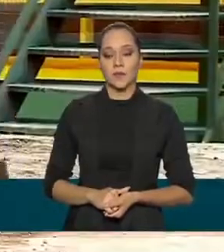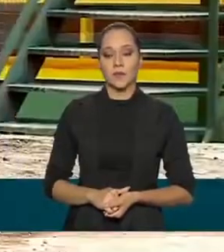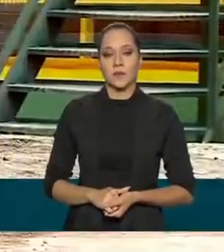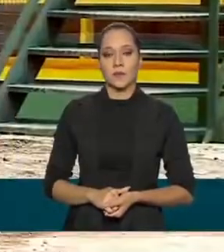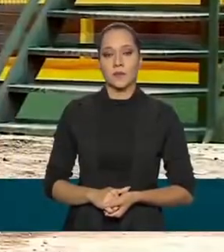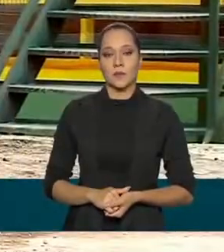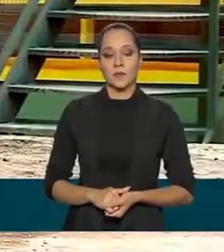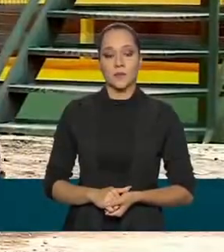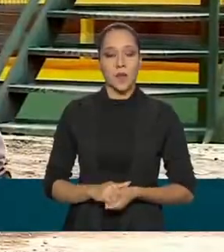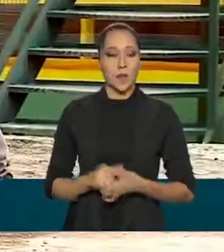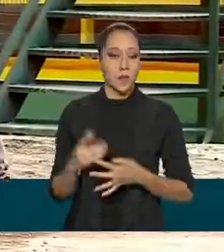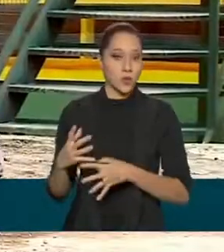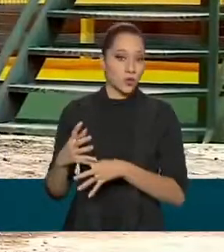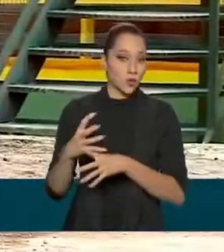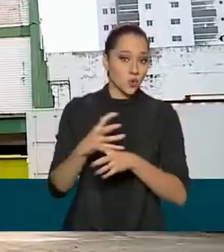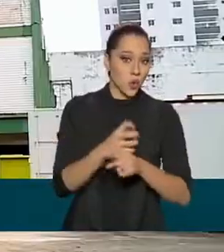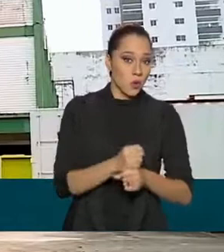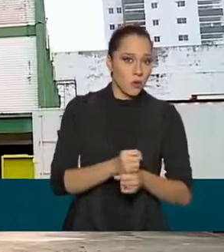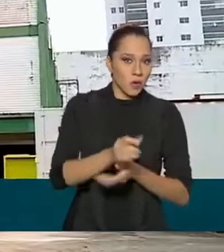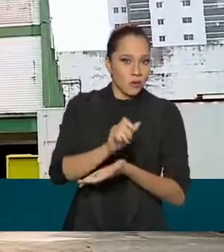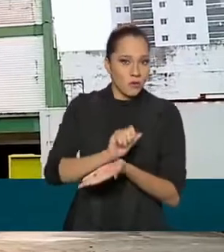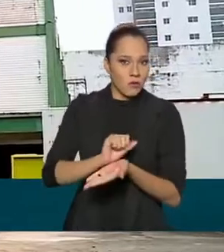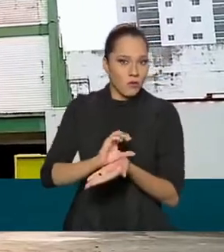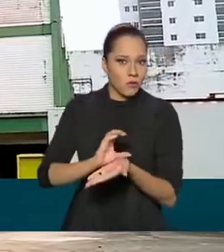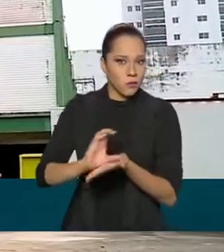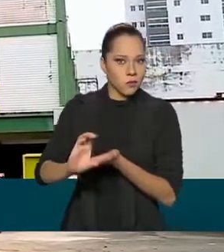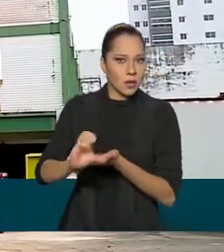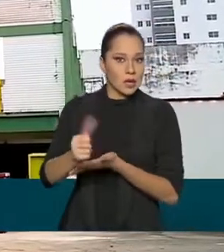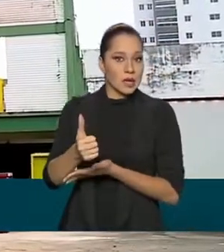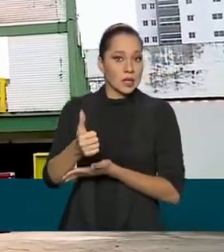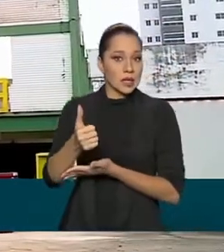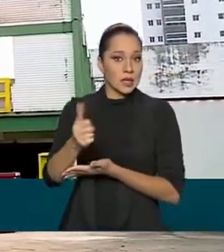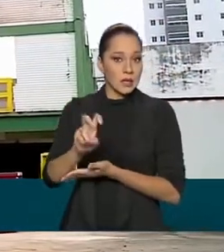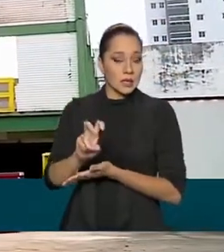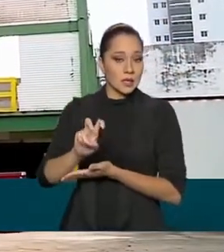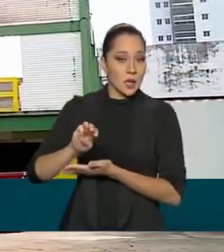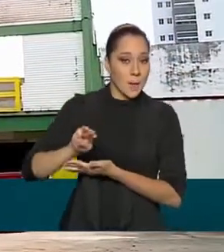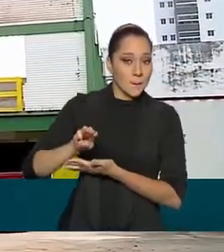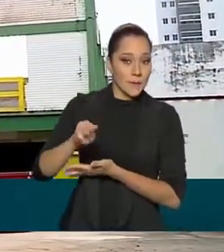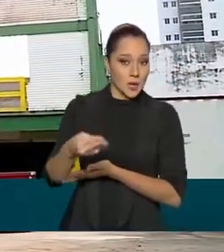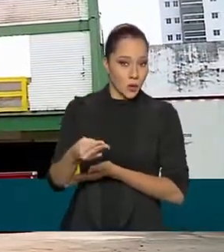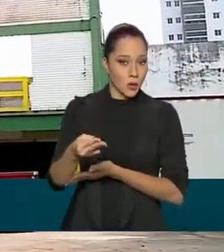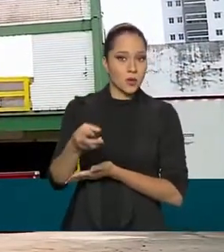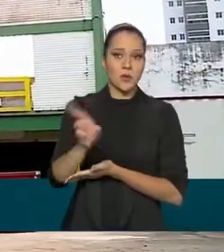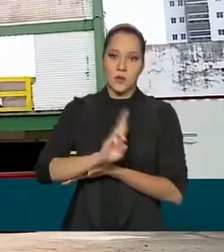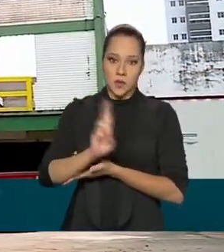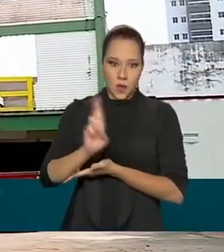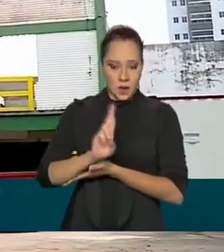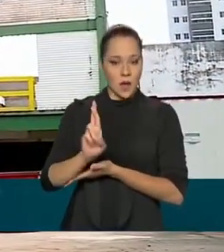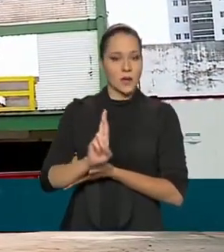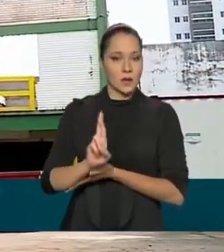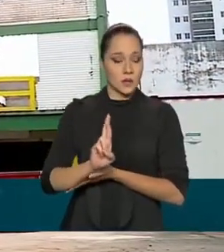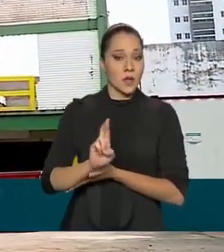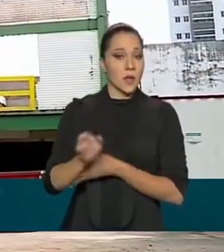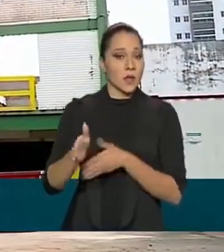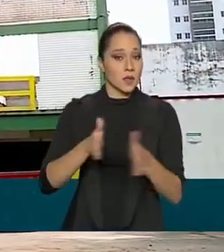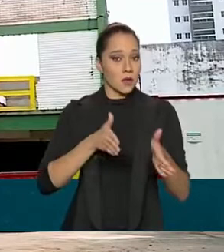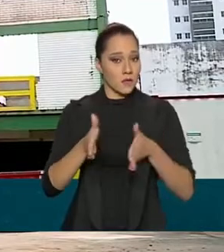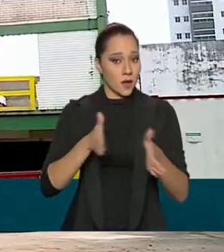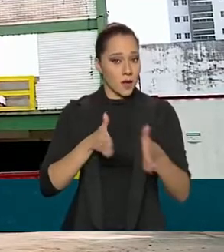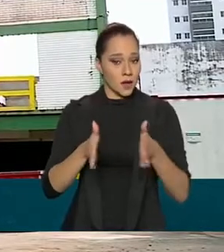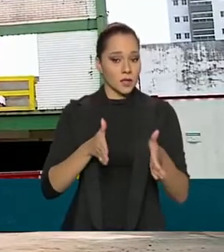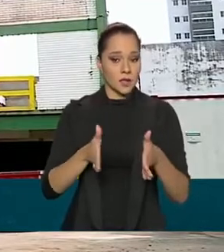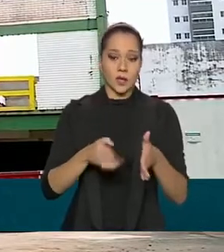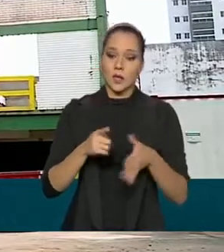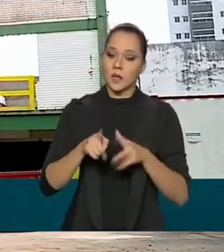Ao todo, foram investidos 15 milhões de reais na fase em